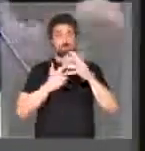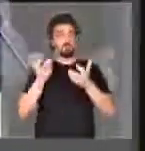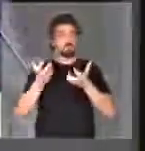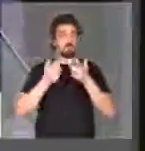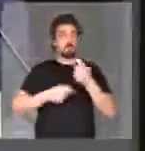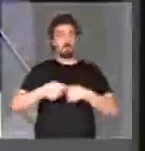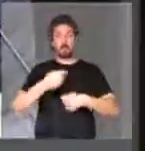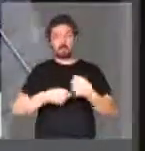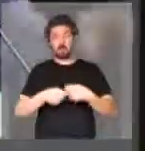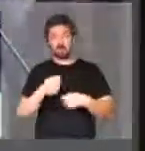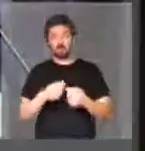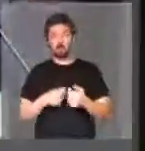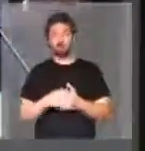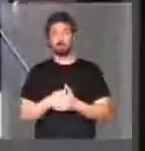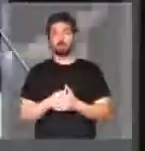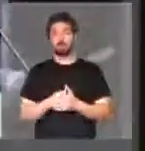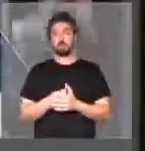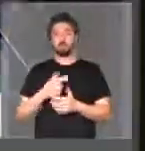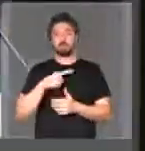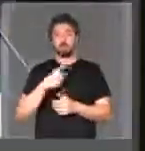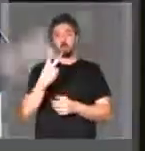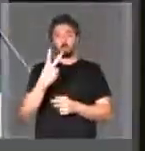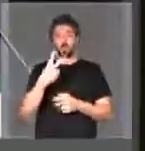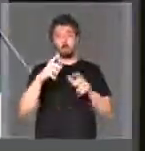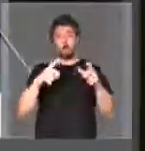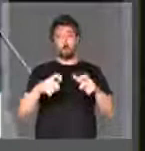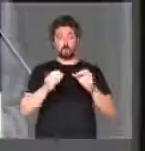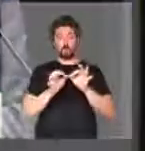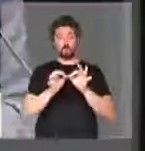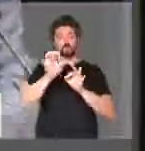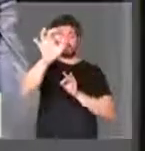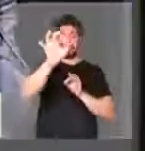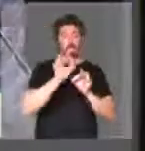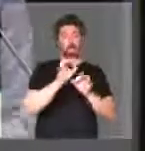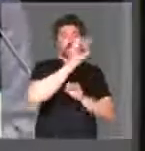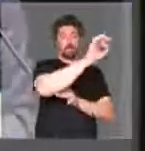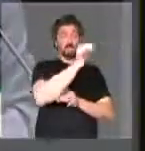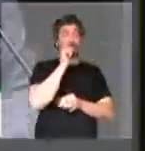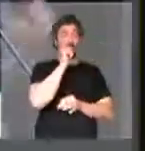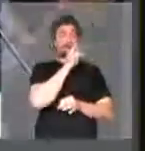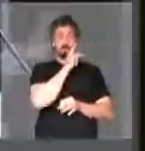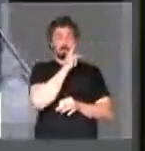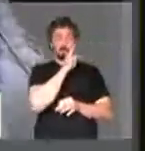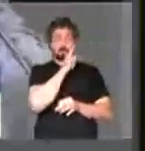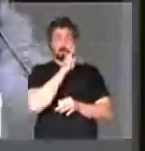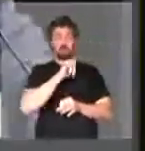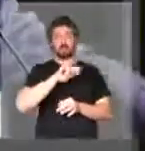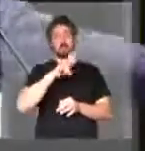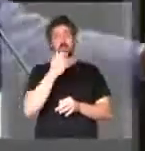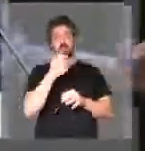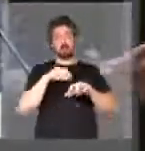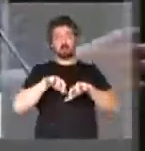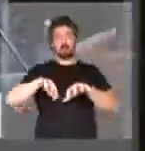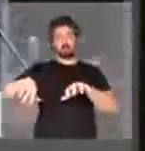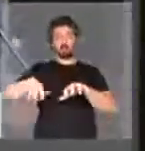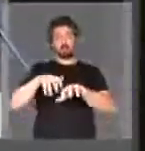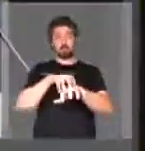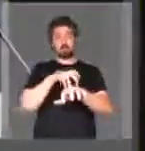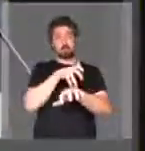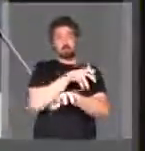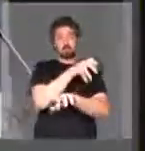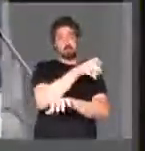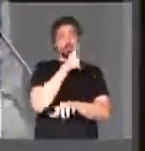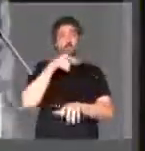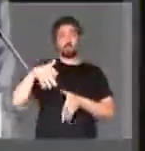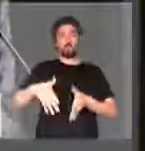queiram fazer negócios. Veja, nós somos duas regiões isoladas. Tanto o Amapá é uma ilha, porque separado do resto do